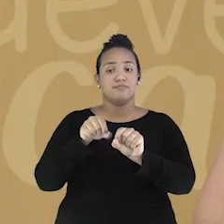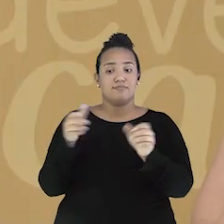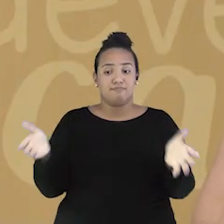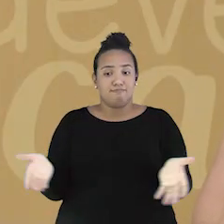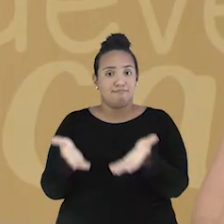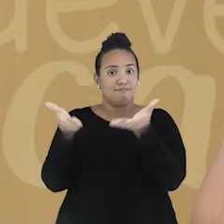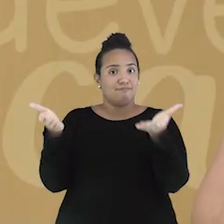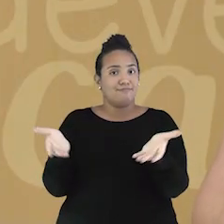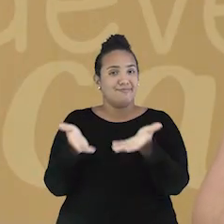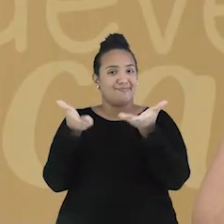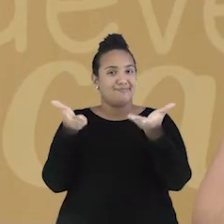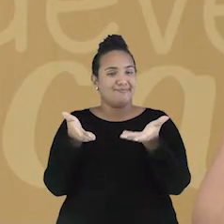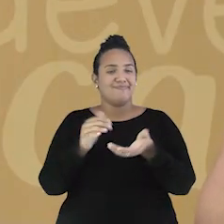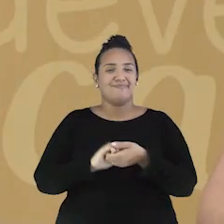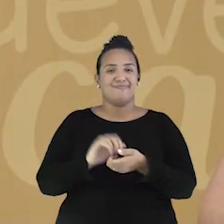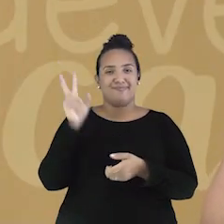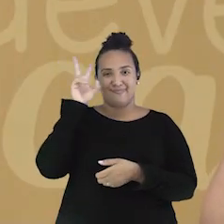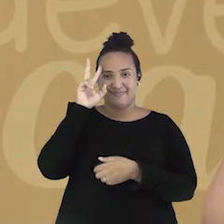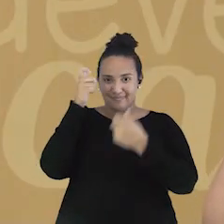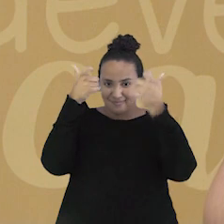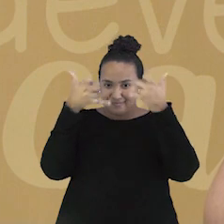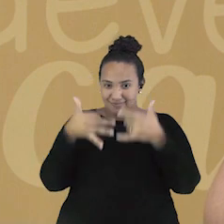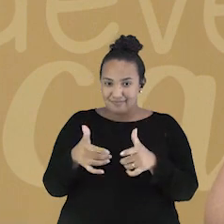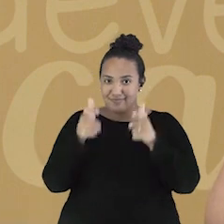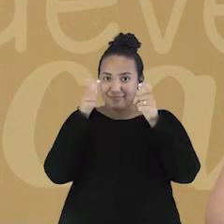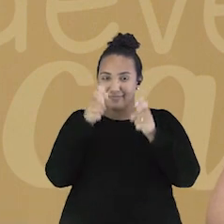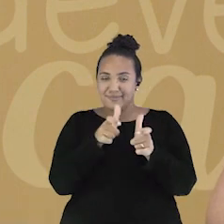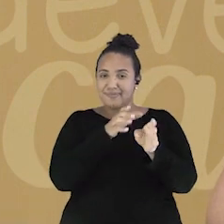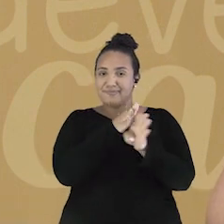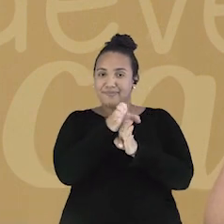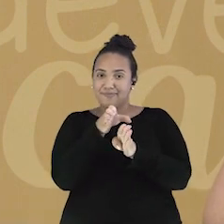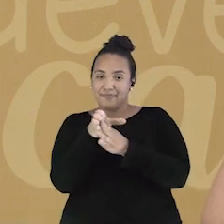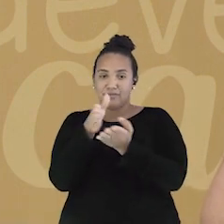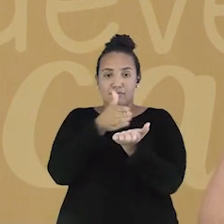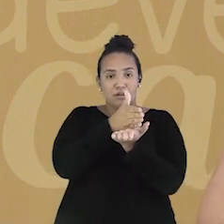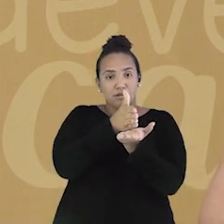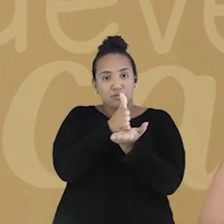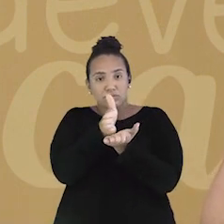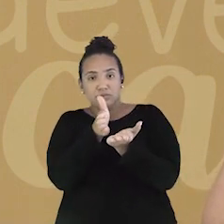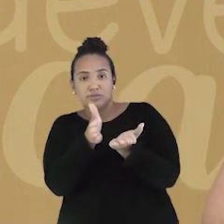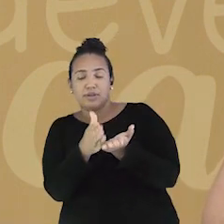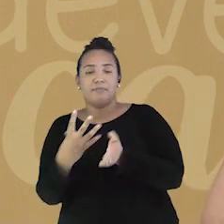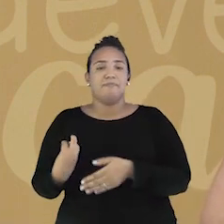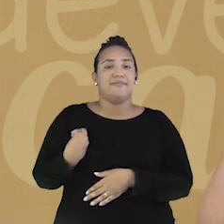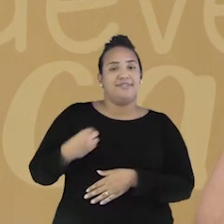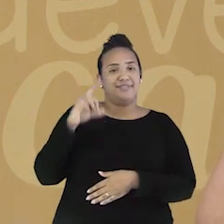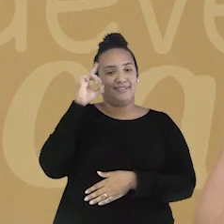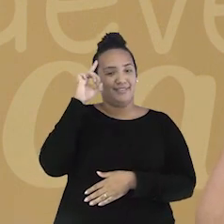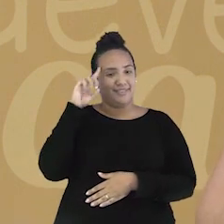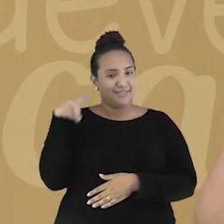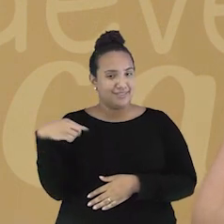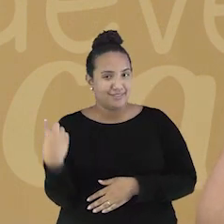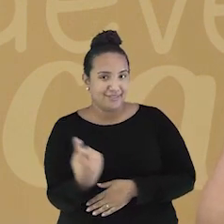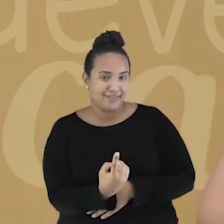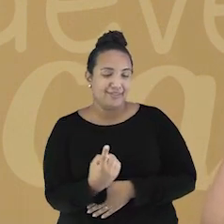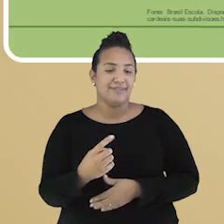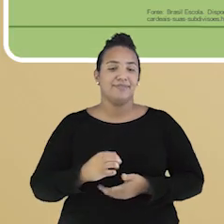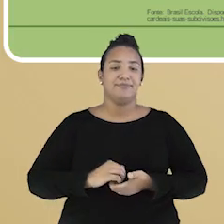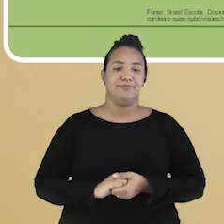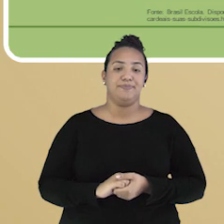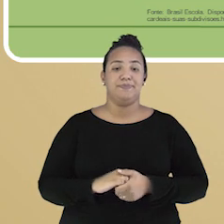de sucesso. Como eu já havia dito, a localização e a orientação estão presentes em nosso dia a dia, você viu?